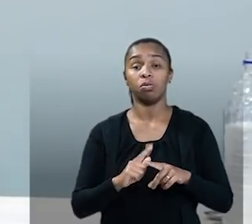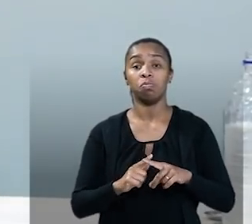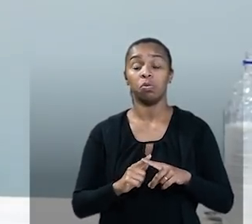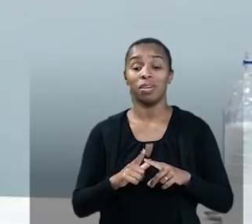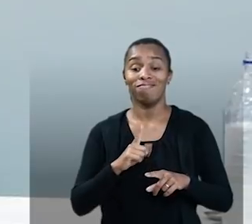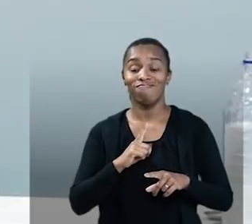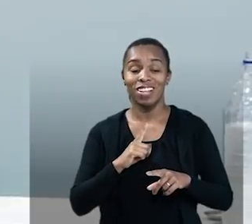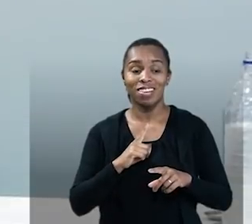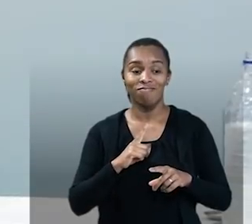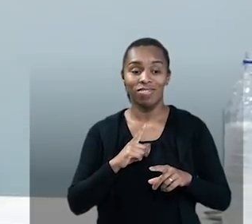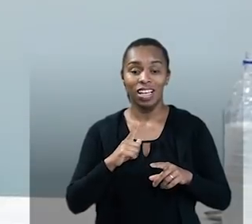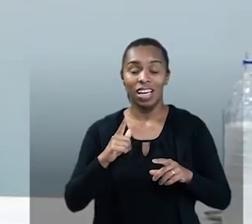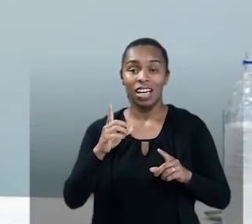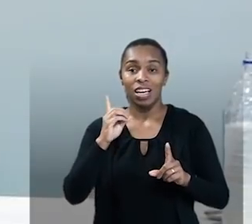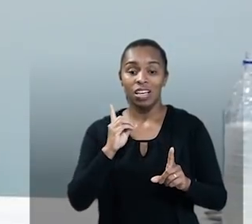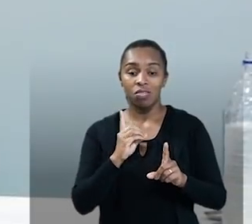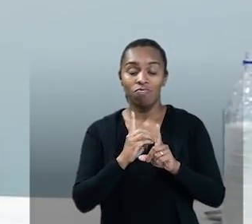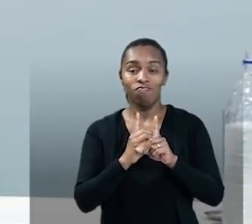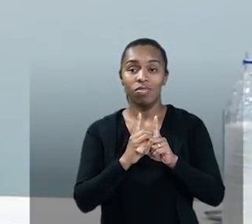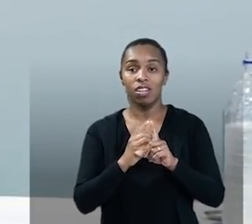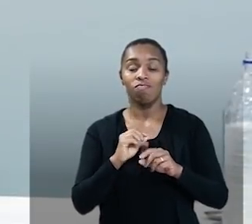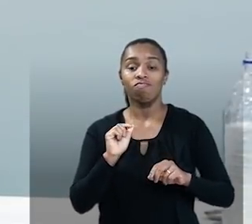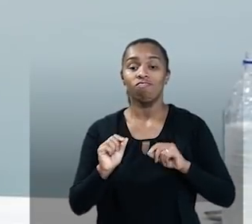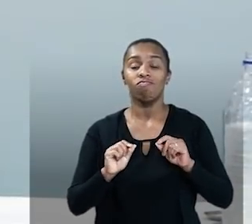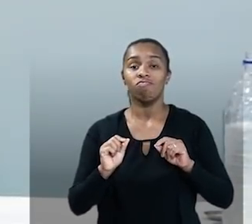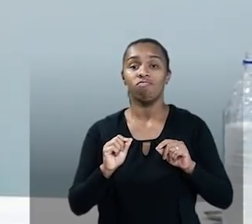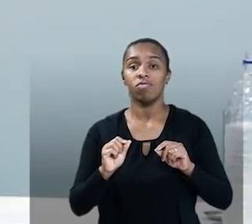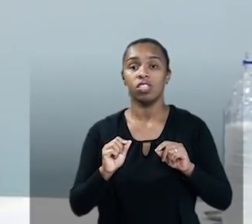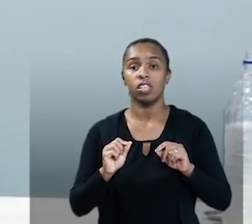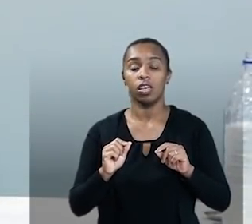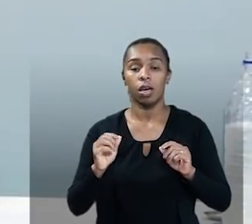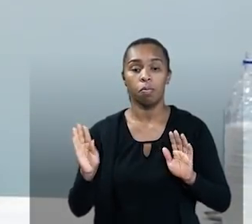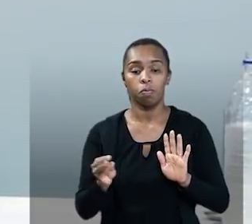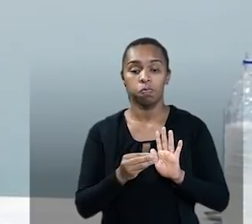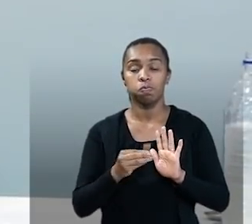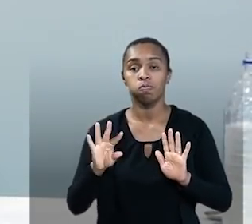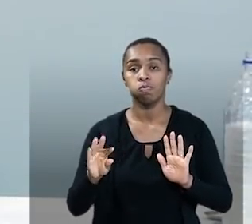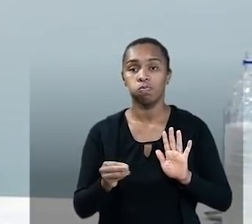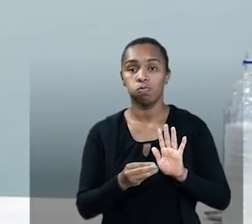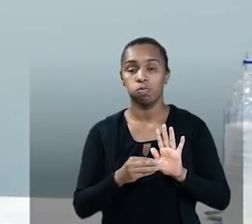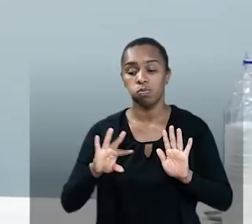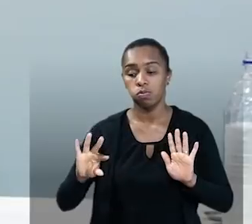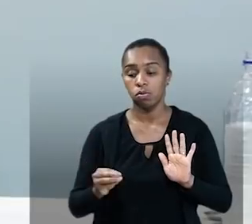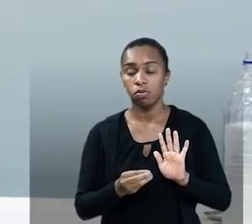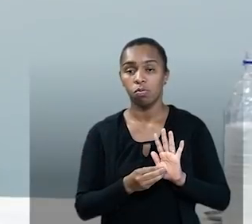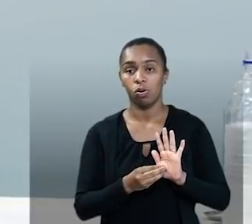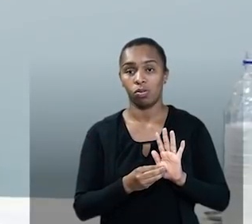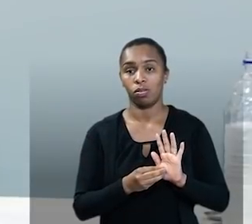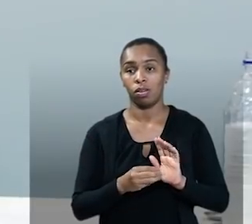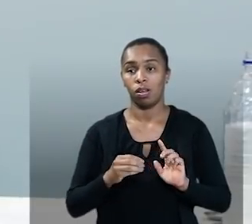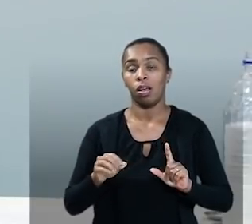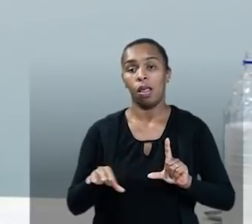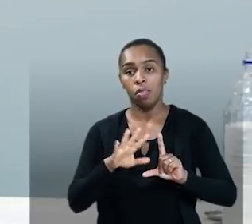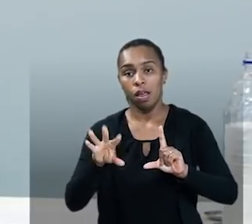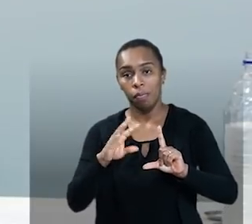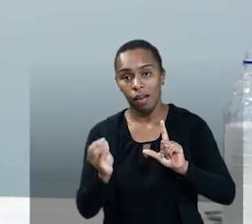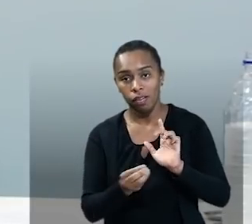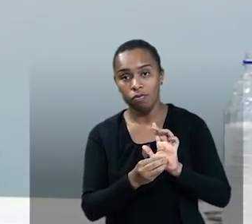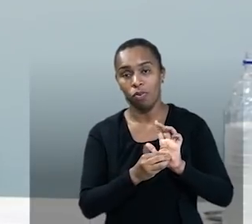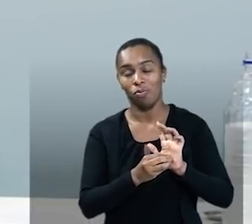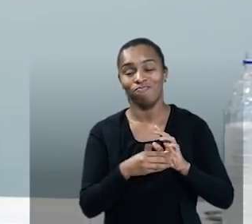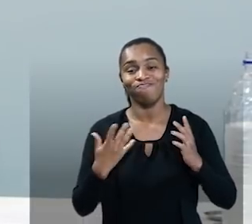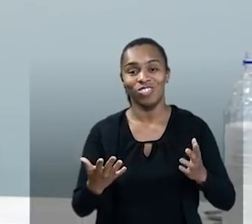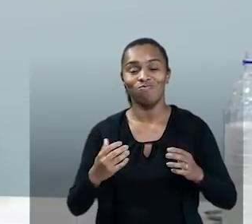identificação de quem está postando o conteúdo na nossa plataforma. Isso, então, nos dá muita